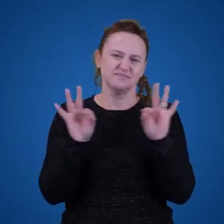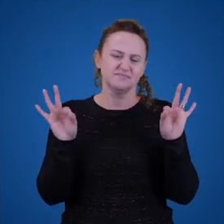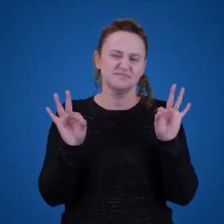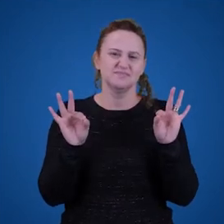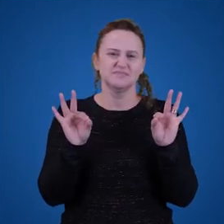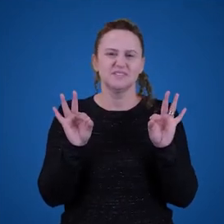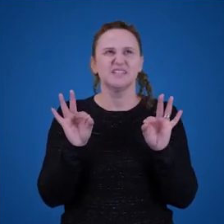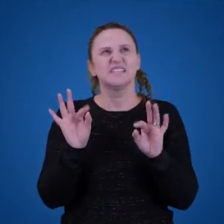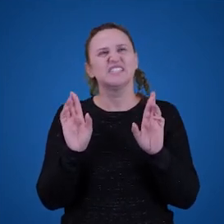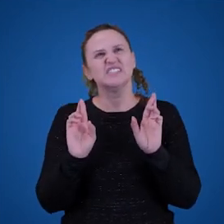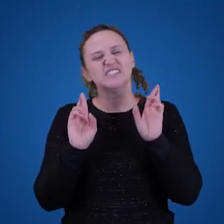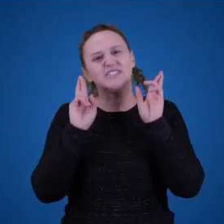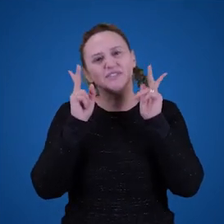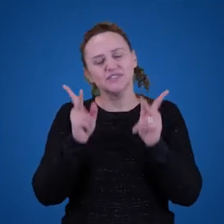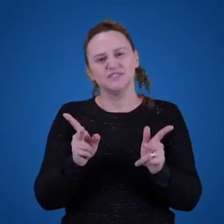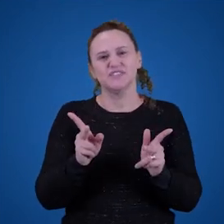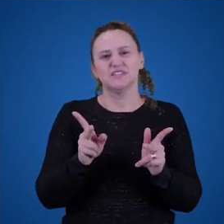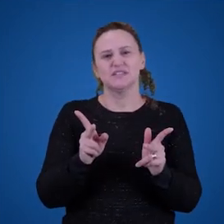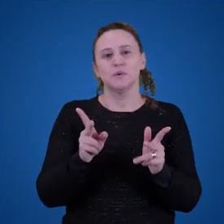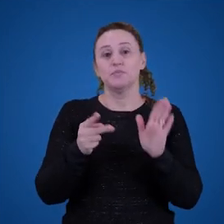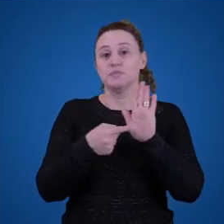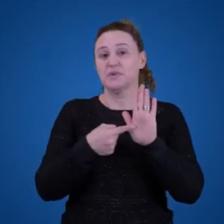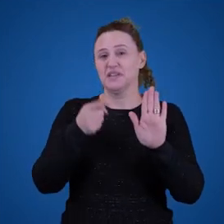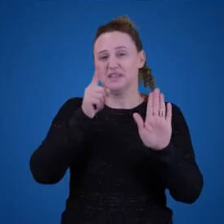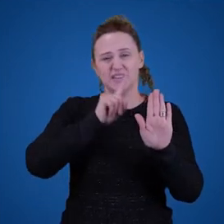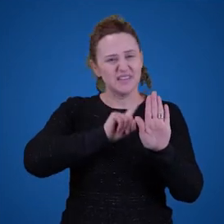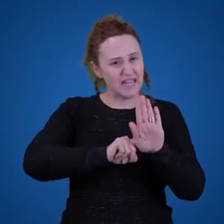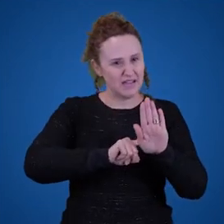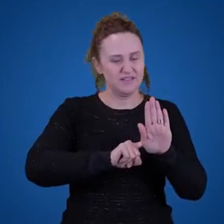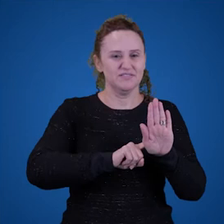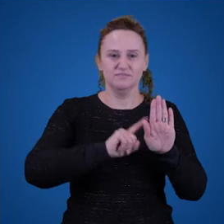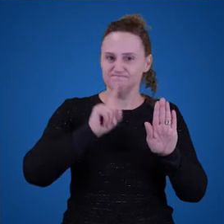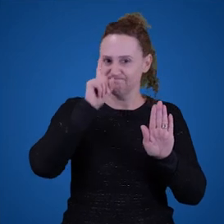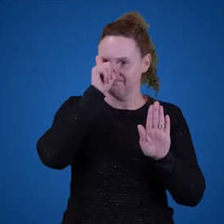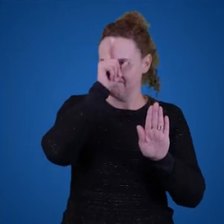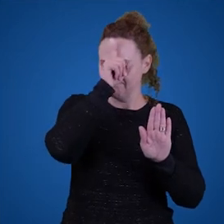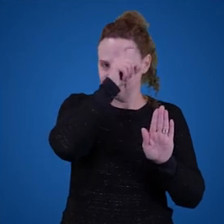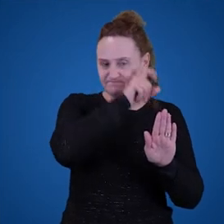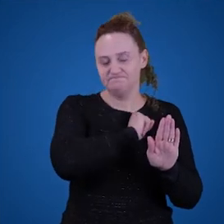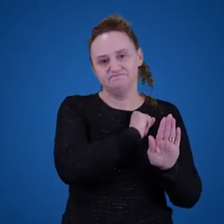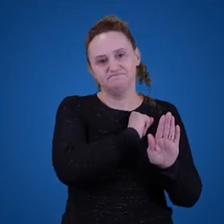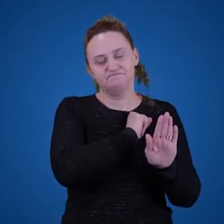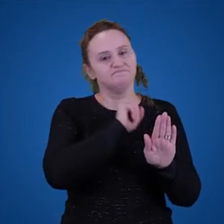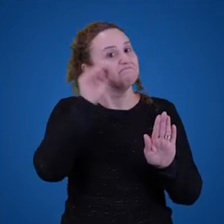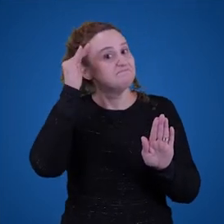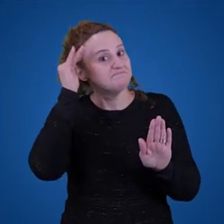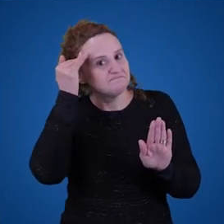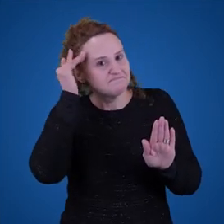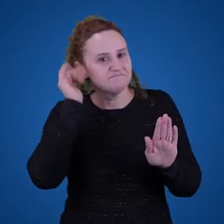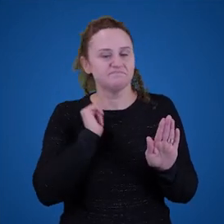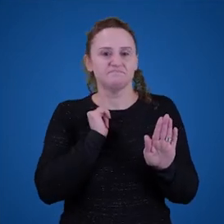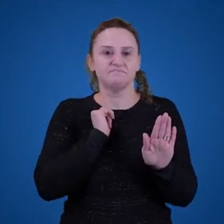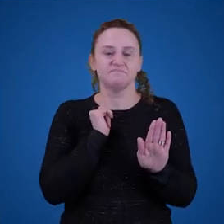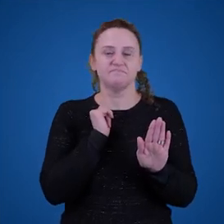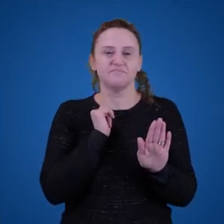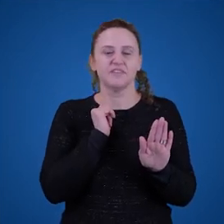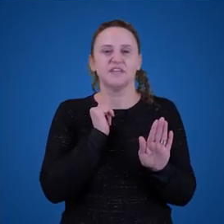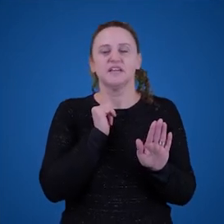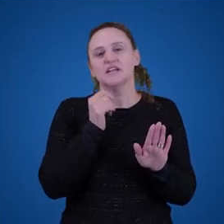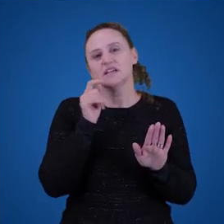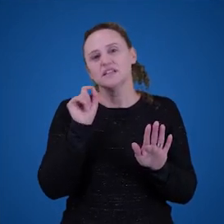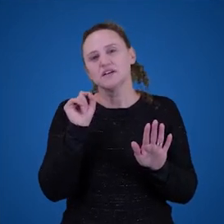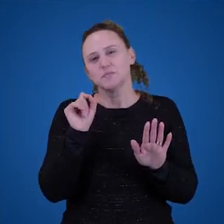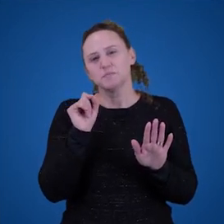muito diferentes. Metáforas deixam isso muito claro. Então, quando eu digo que eu estou sentado, essa frase